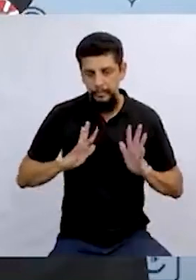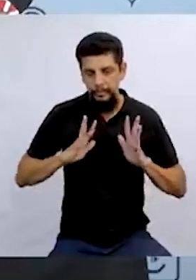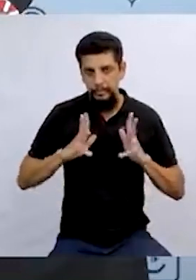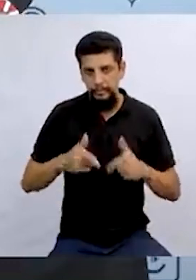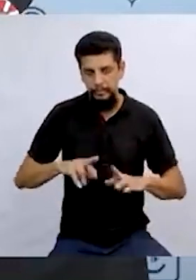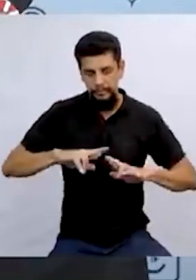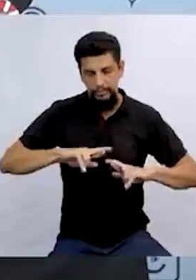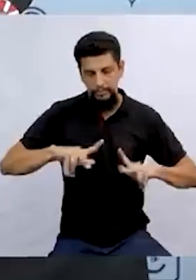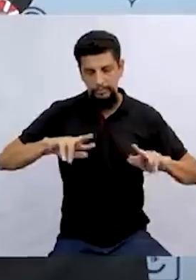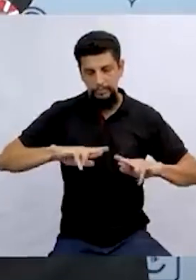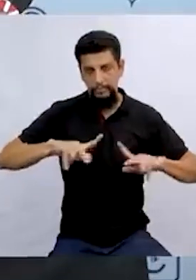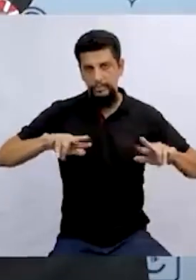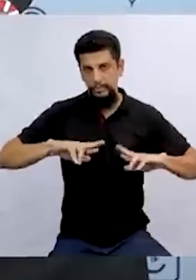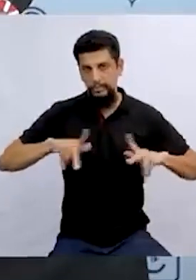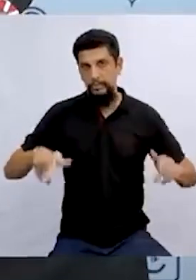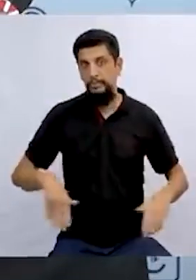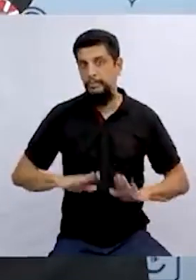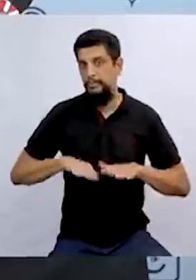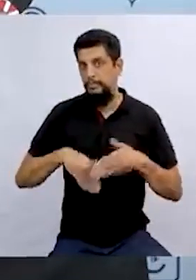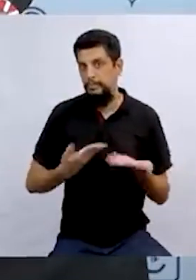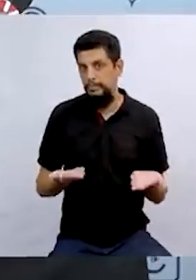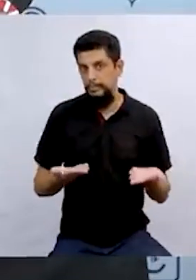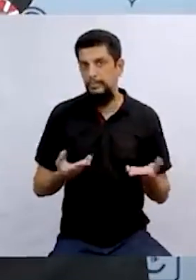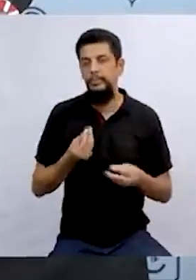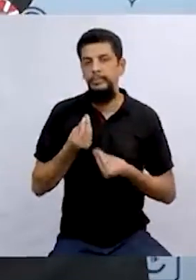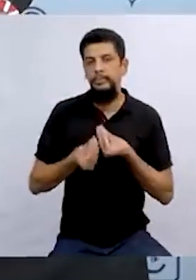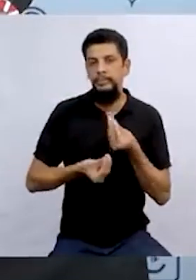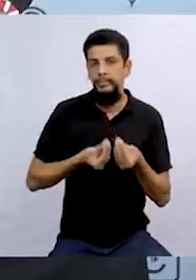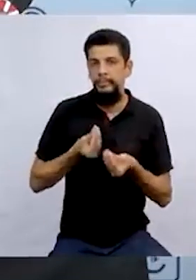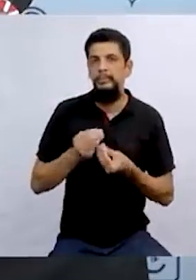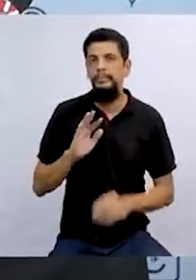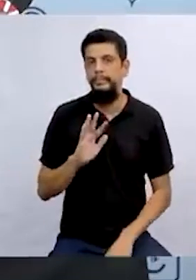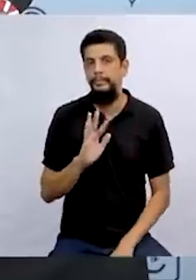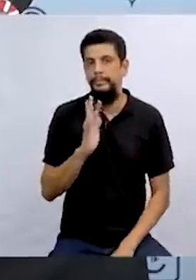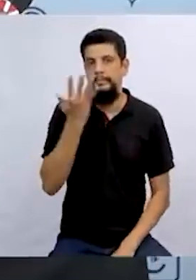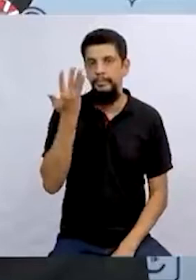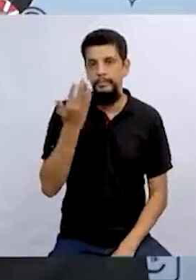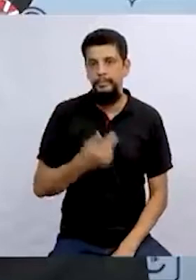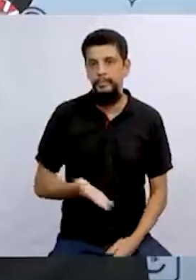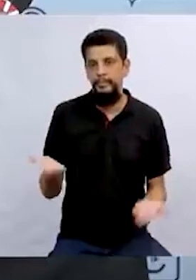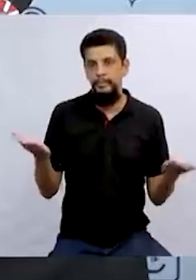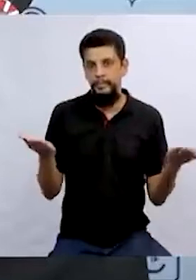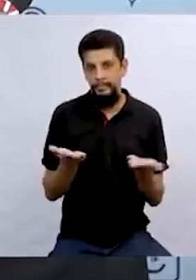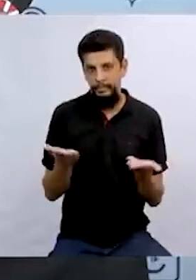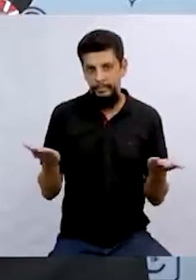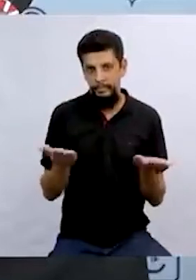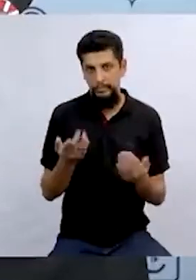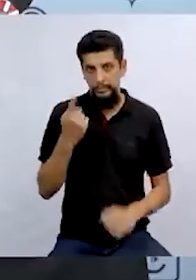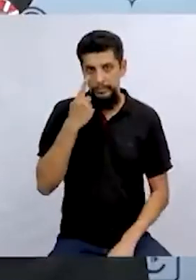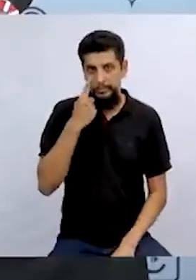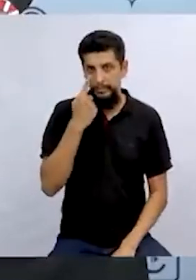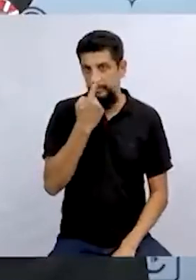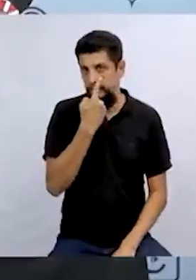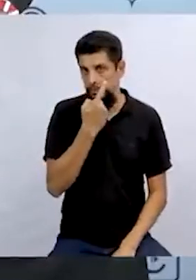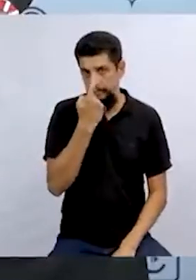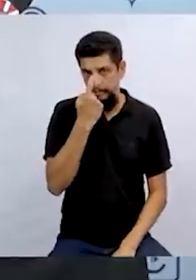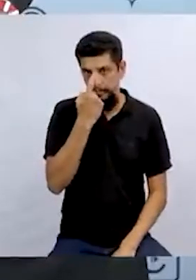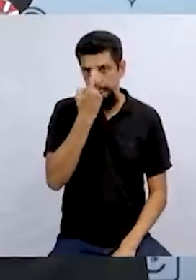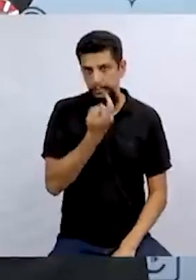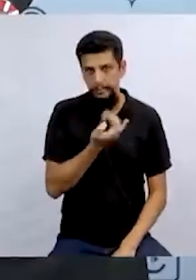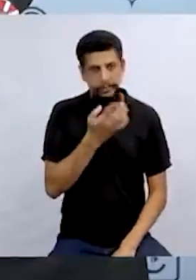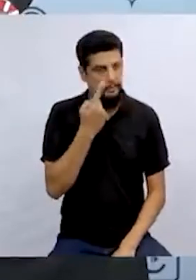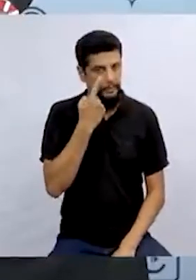são todas diferentes. Então como é que vai ser? Agora o nome do jogo é Olhos de Bruxa.